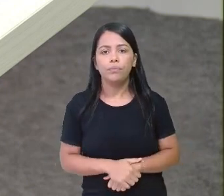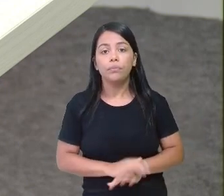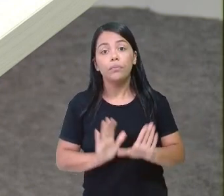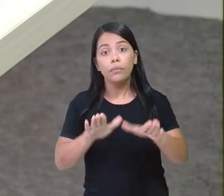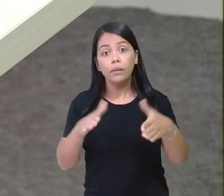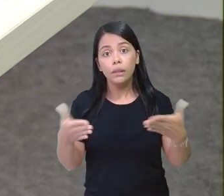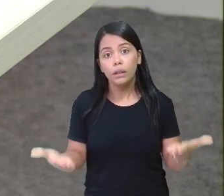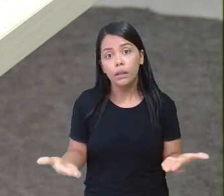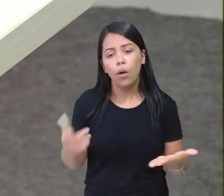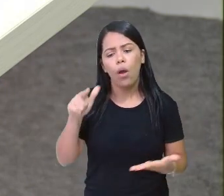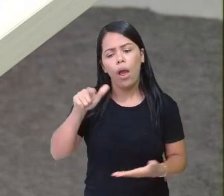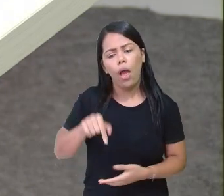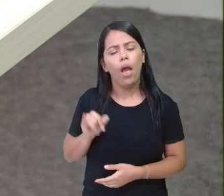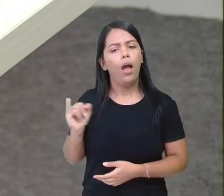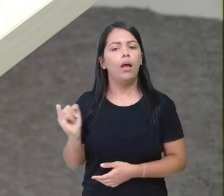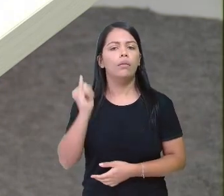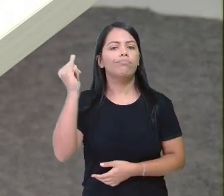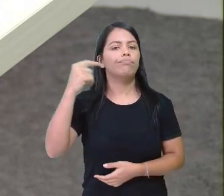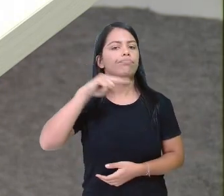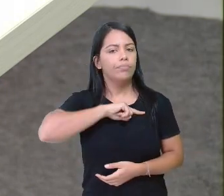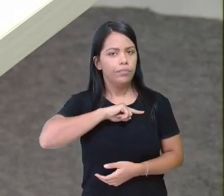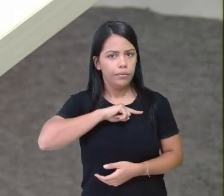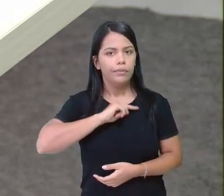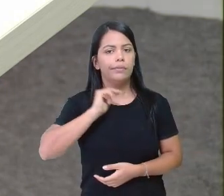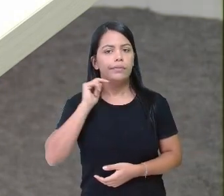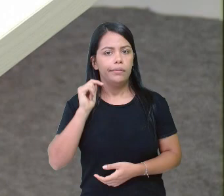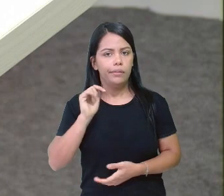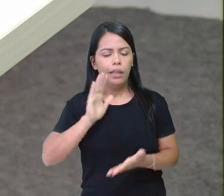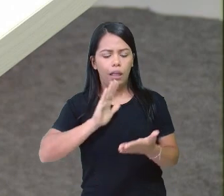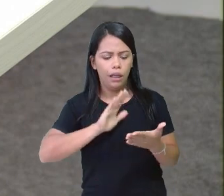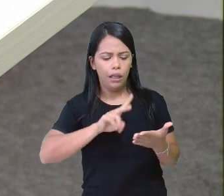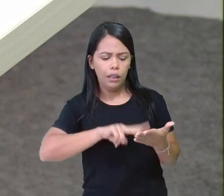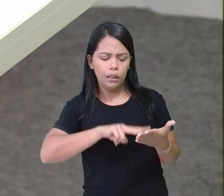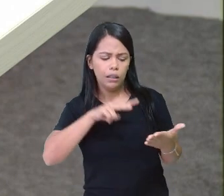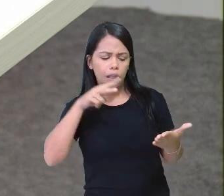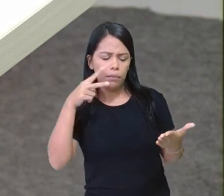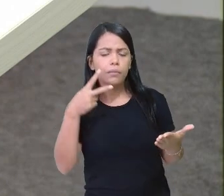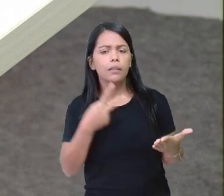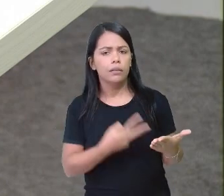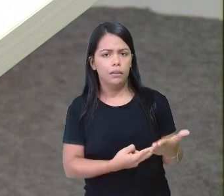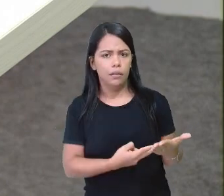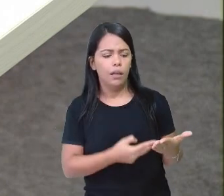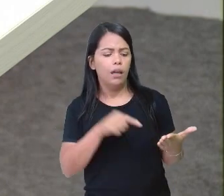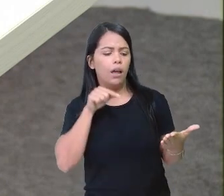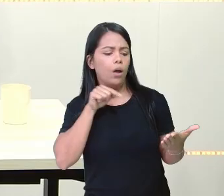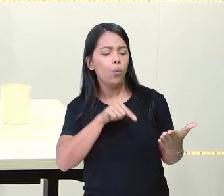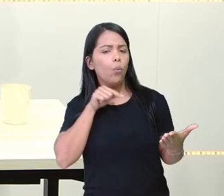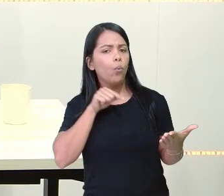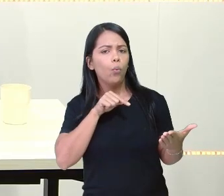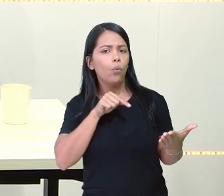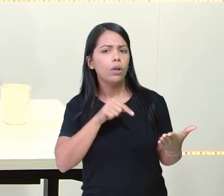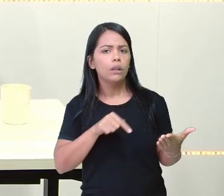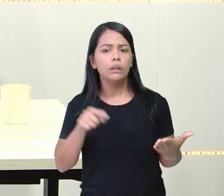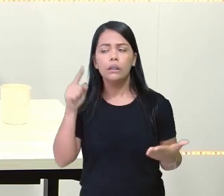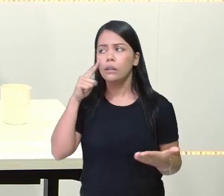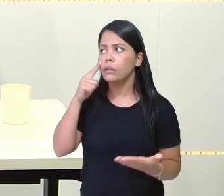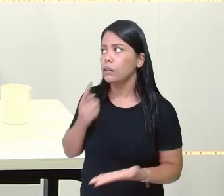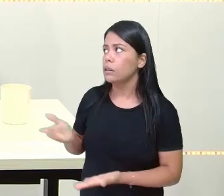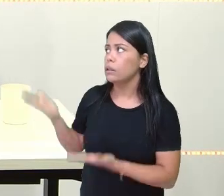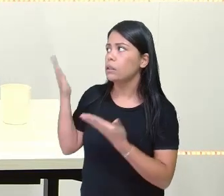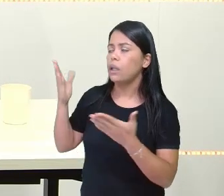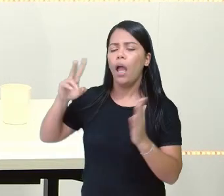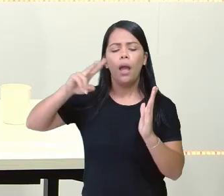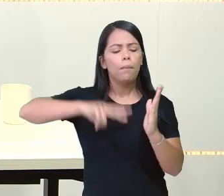Então, é importante a gente interpretar o que está dizendo o problema, né? Porque quando a gente entende